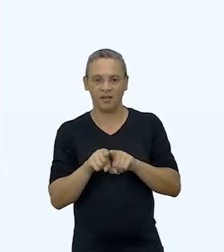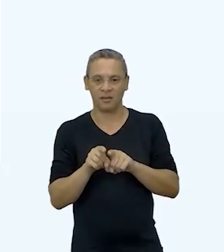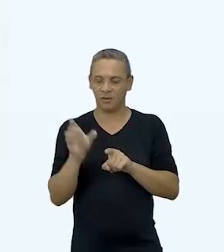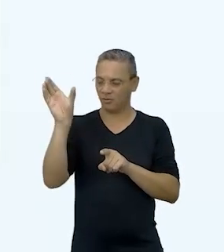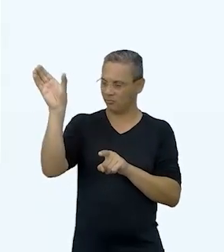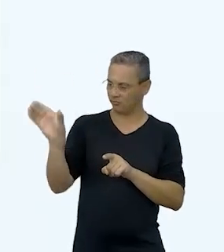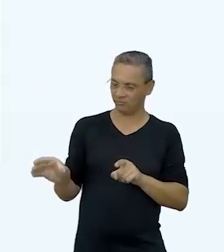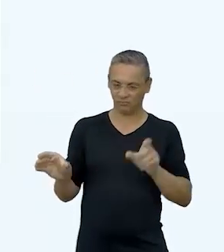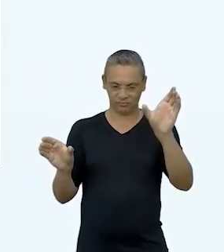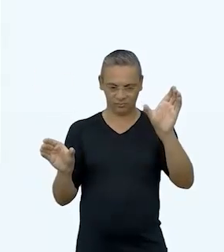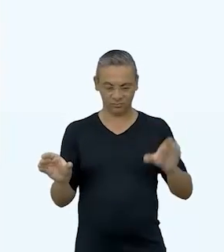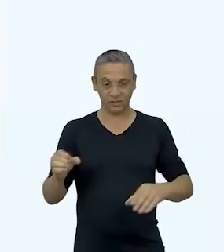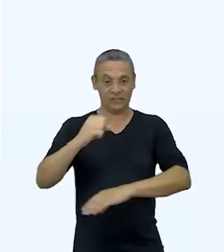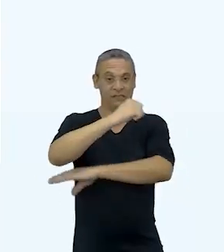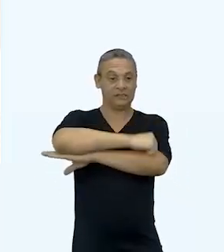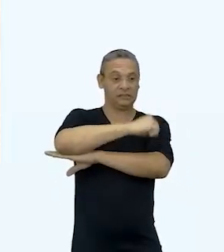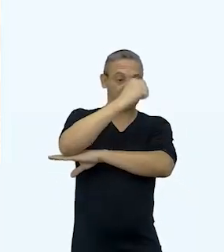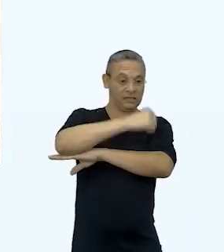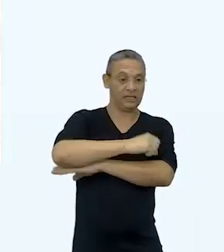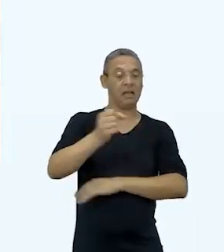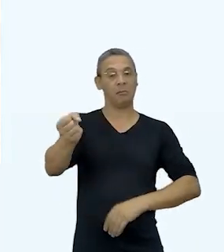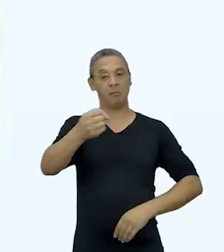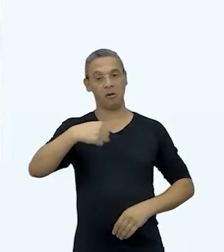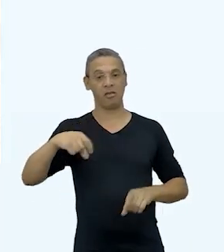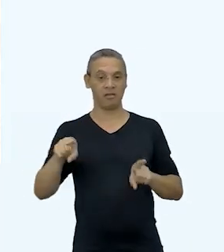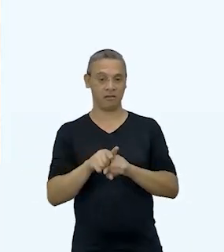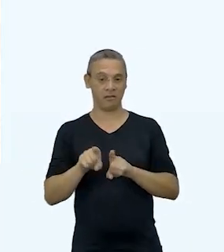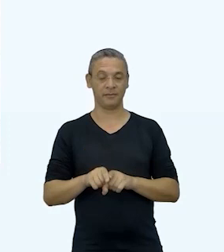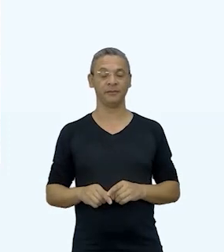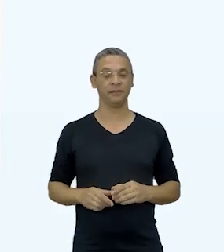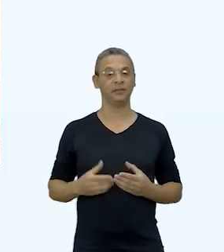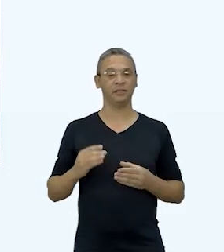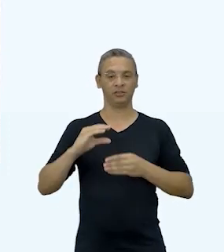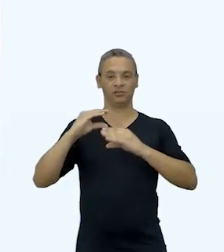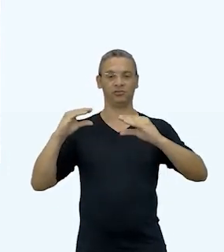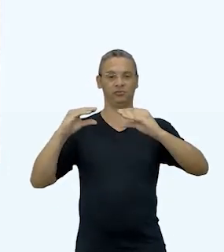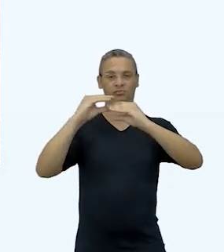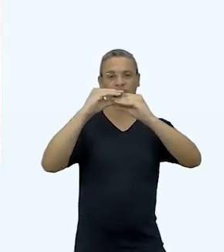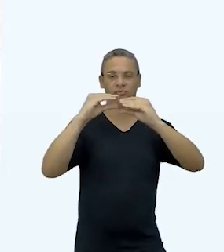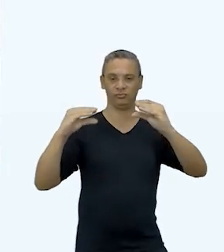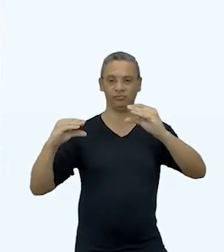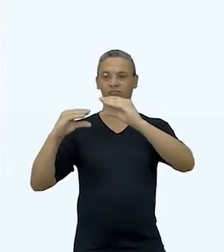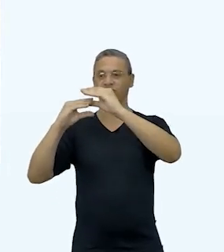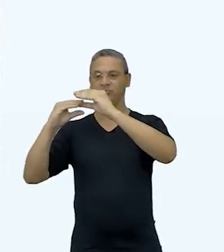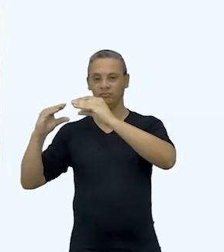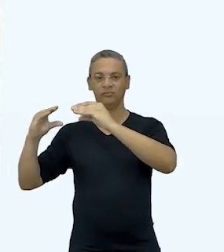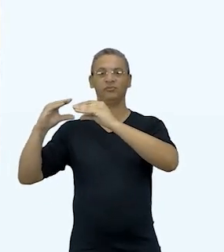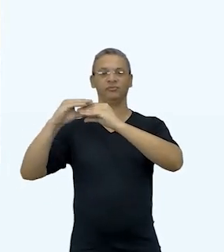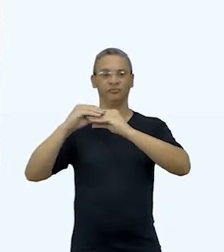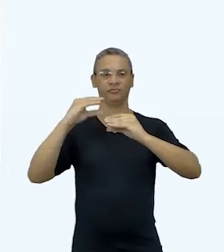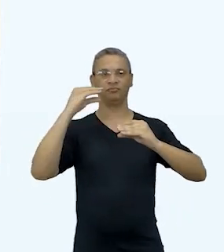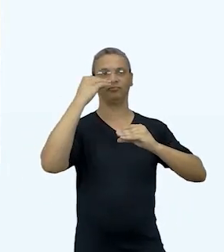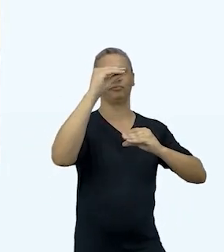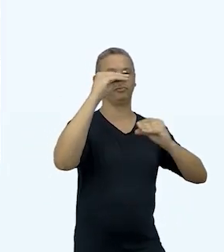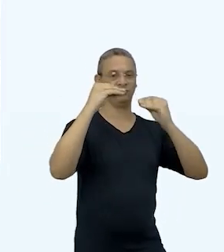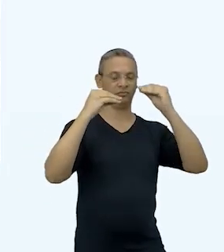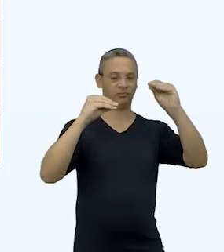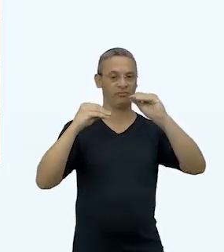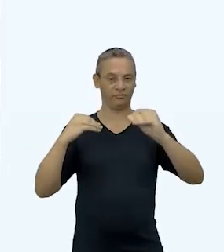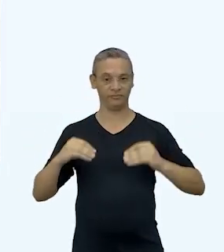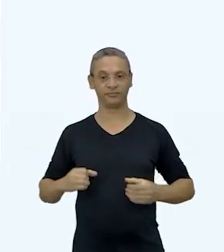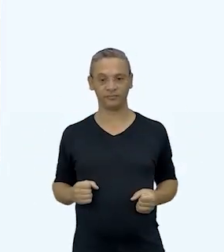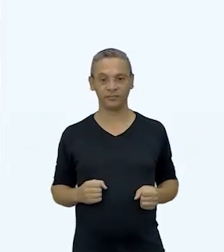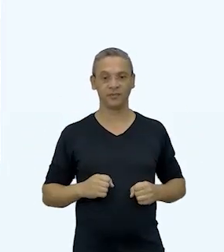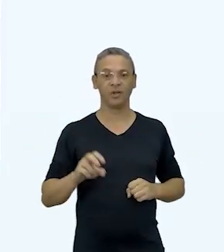vega, são sobre a janela e portas. Os tijolos, um a um, vão sendo encaixados e sem o uso de argamassa.